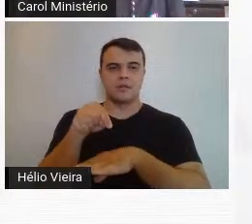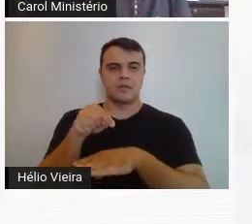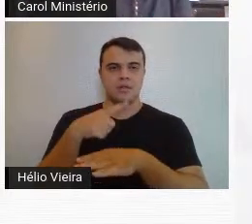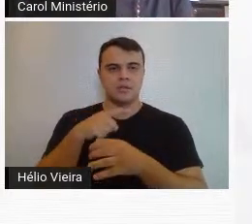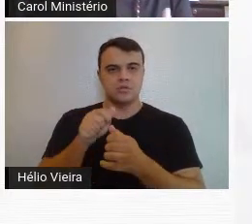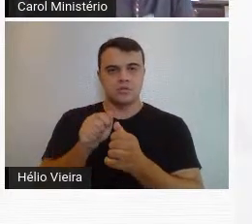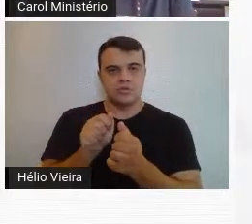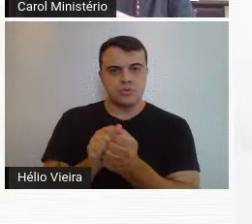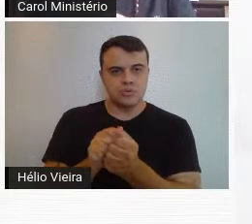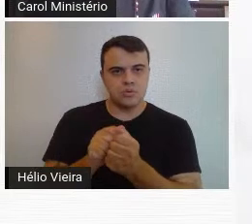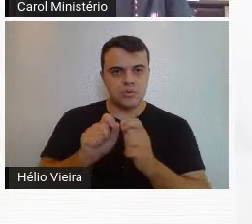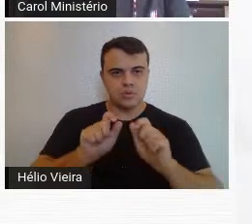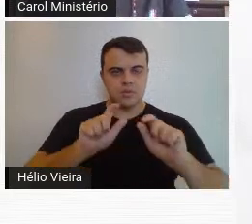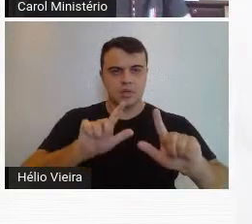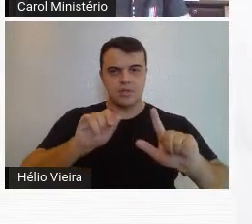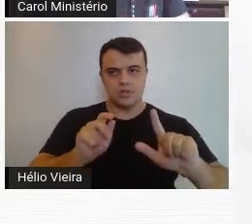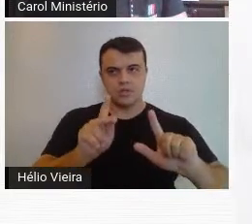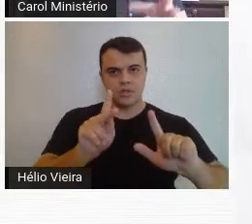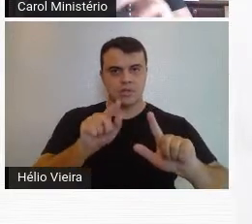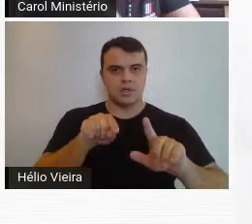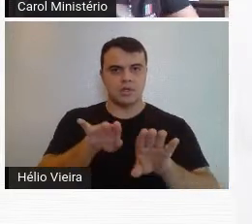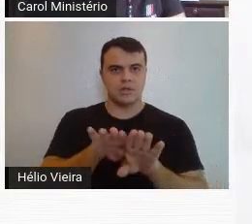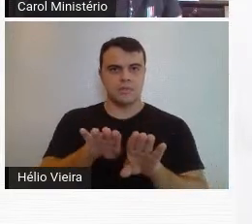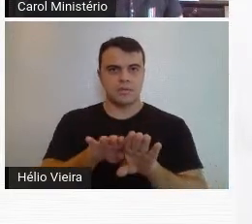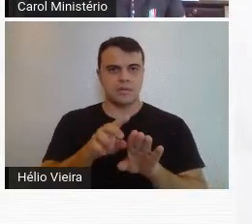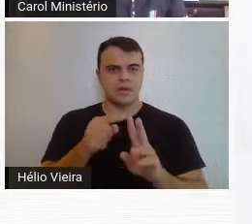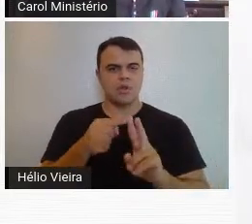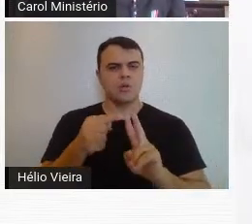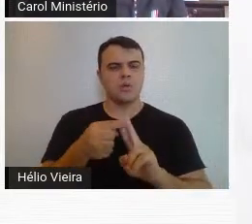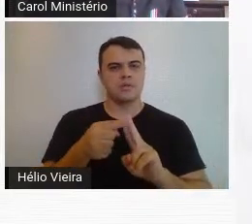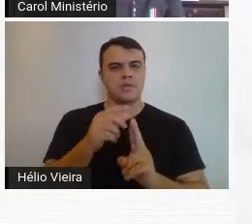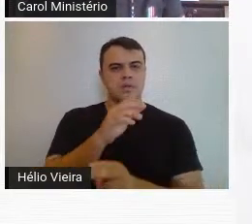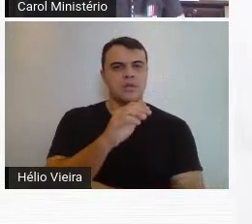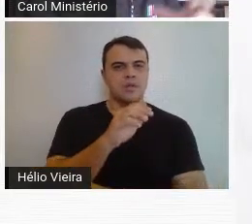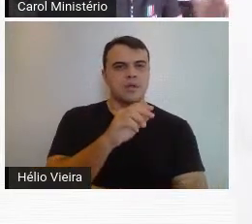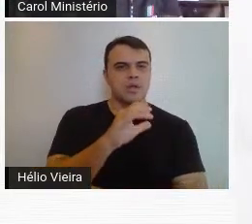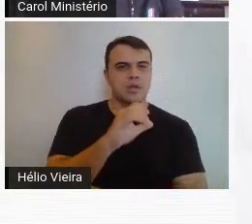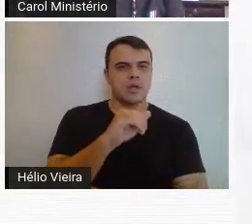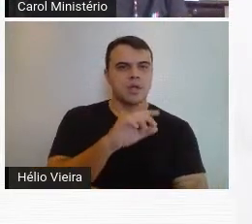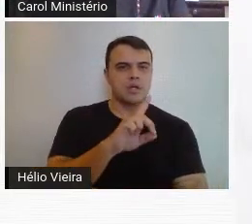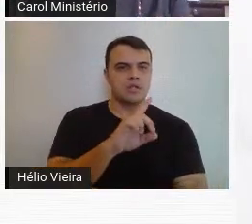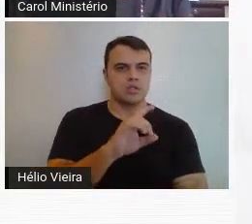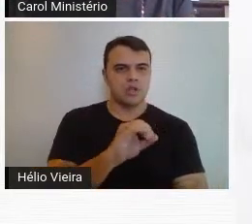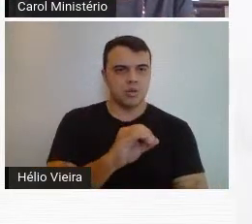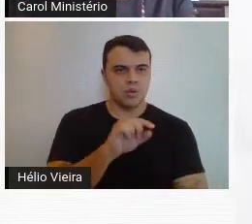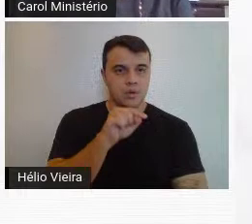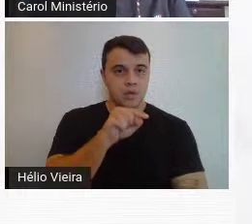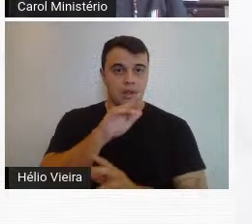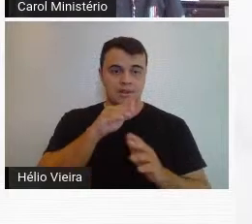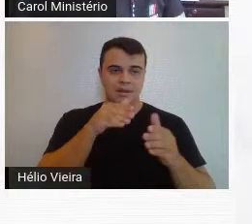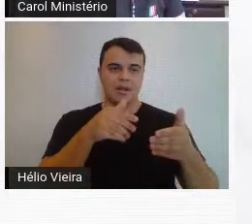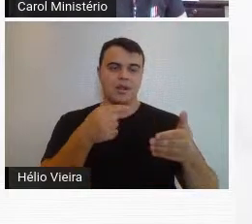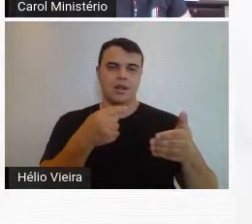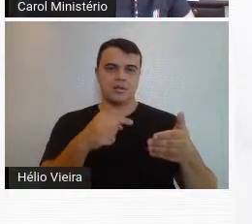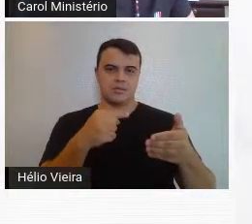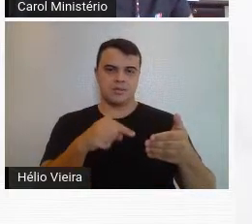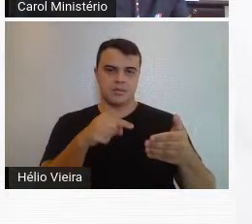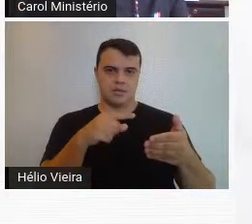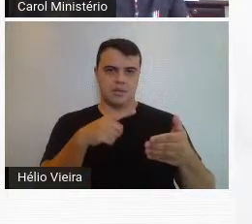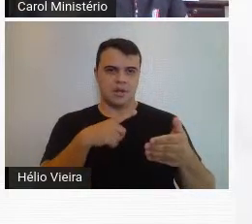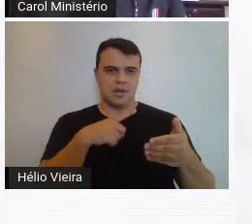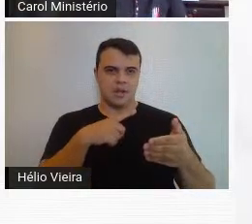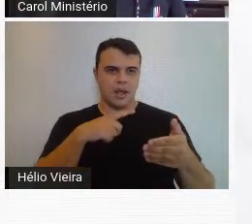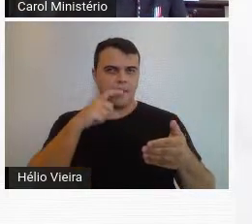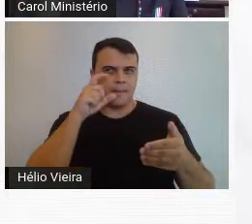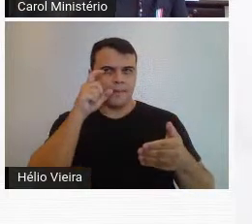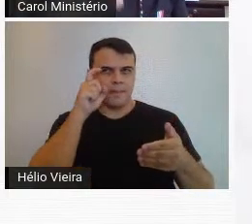junto com o retrato do J.K. do Guignard, são essas duas obras do Cândido Portinari que as críticas concentraram nelas. Então, seria